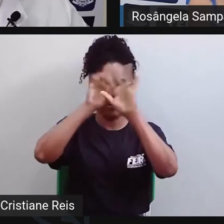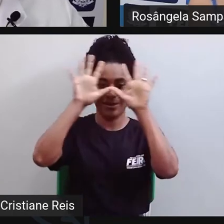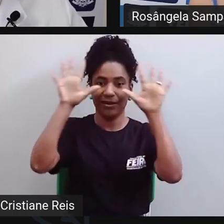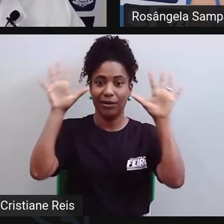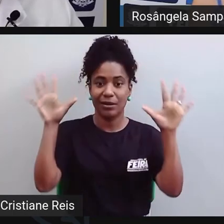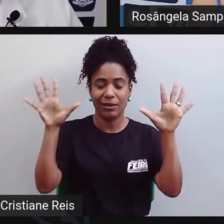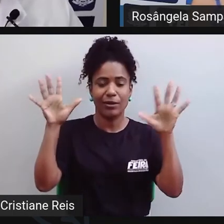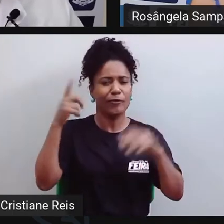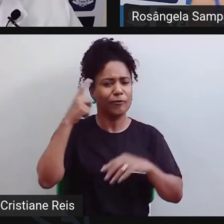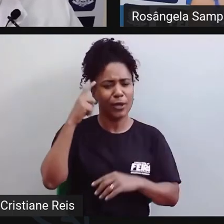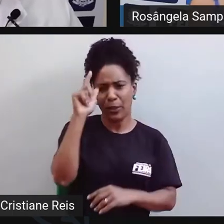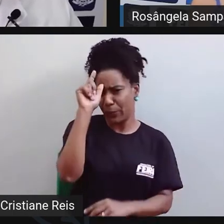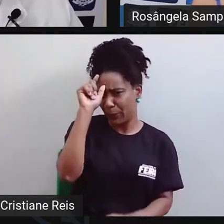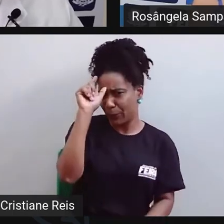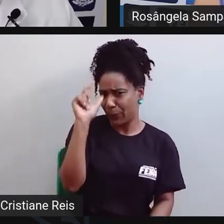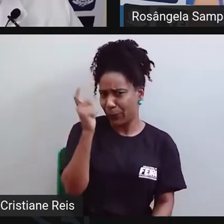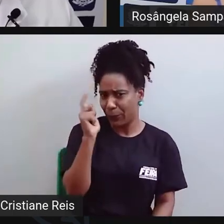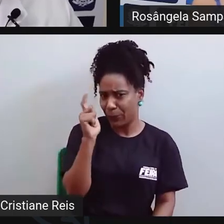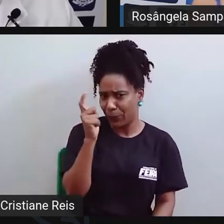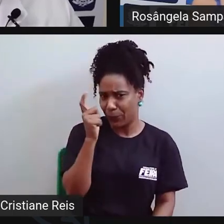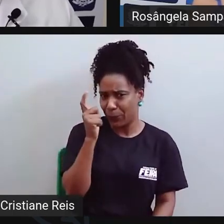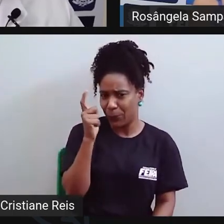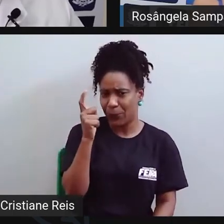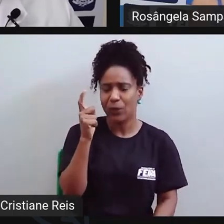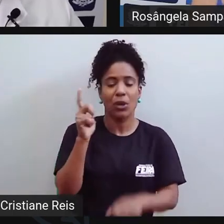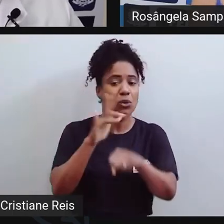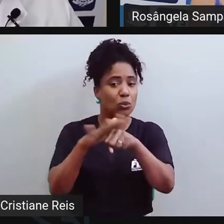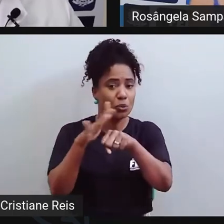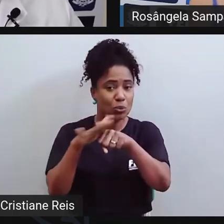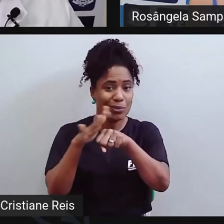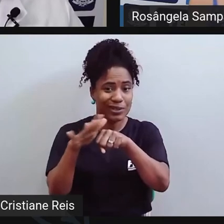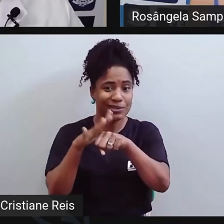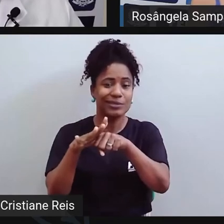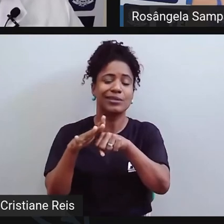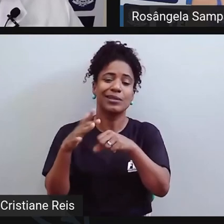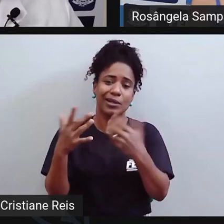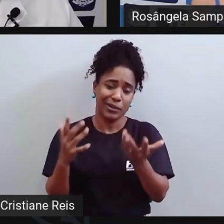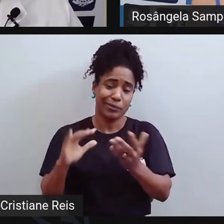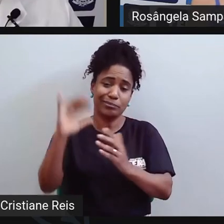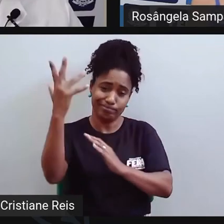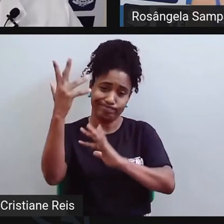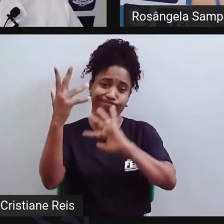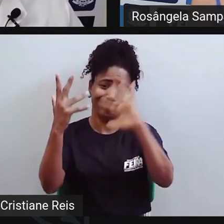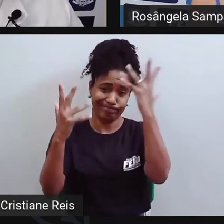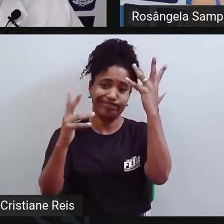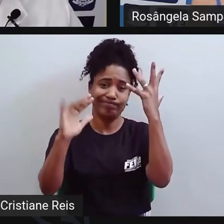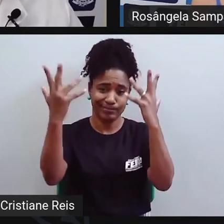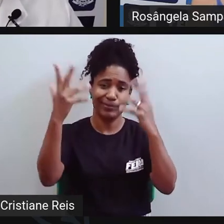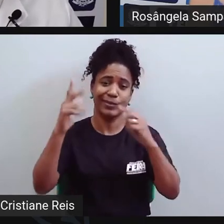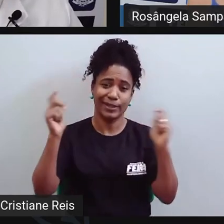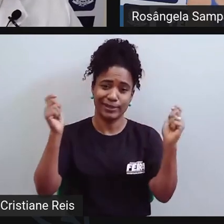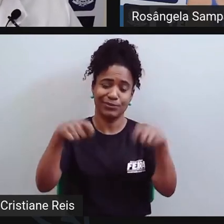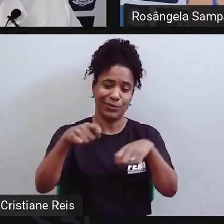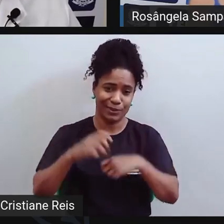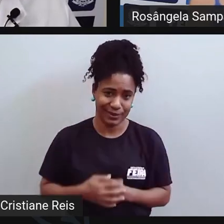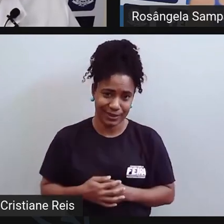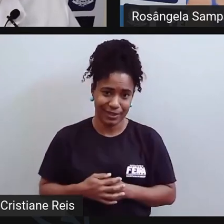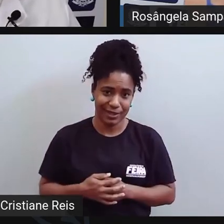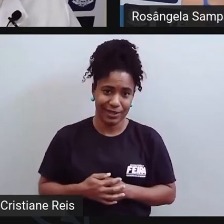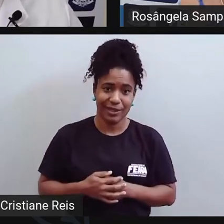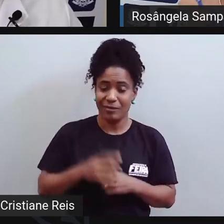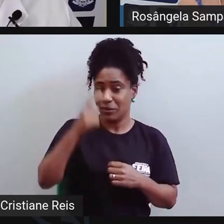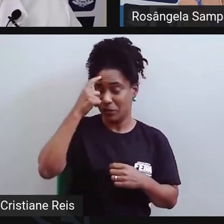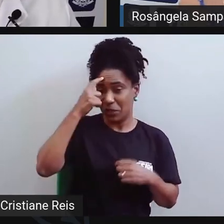mental, assim como os outros tipos de doença, está para todo mundo, né, ninguém é livre, ninguém